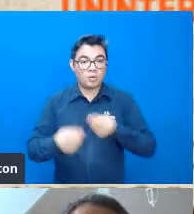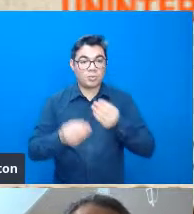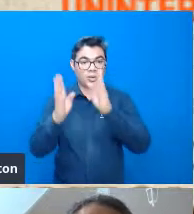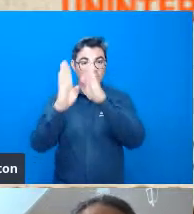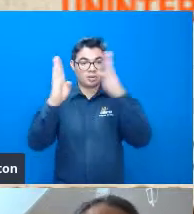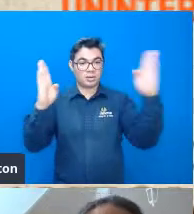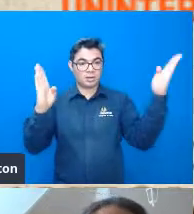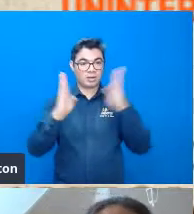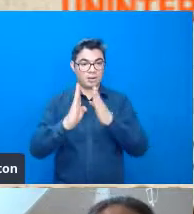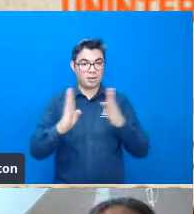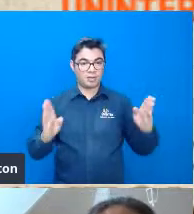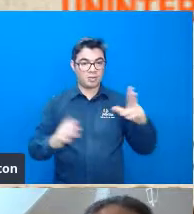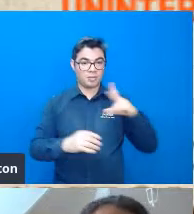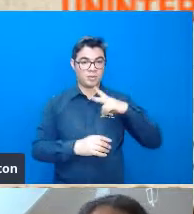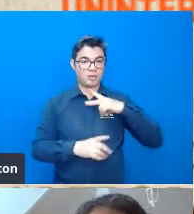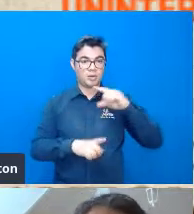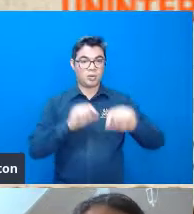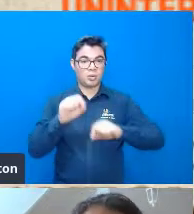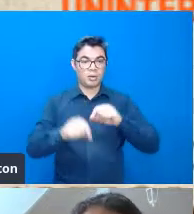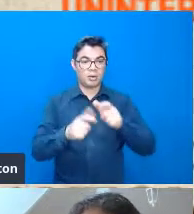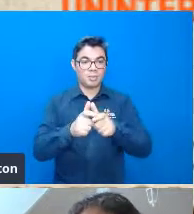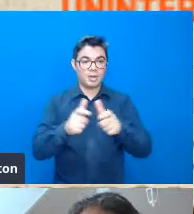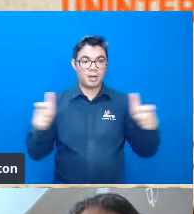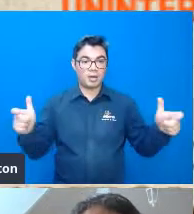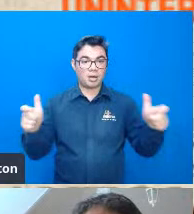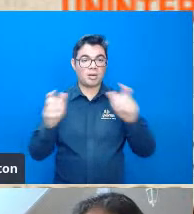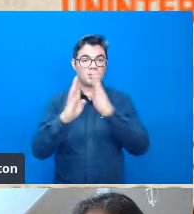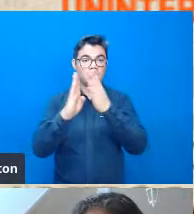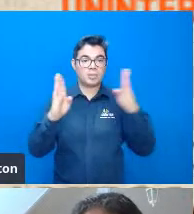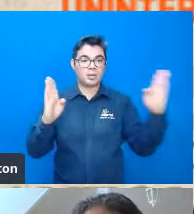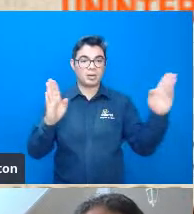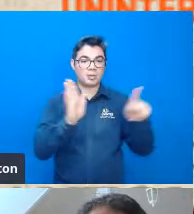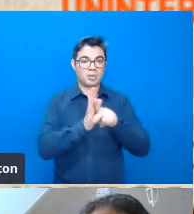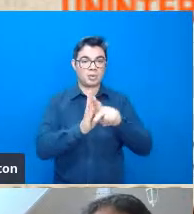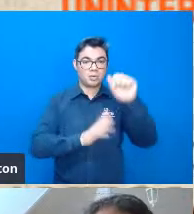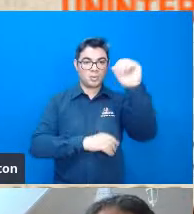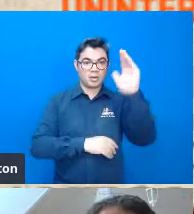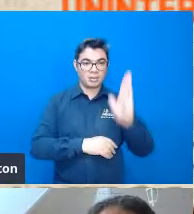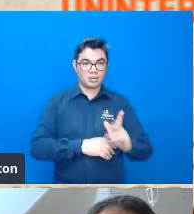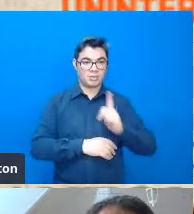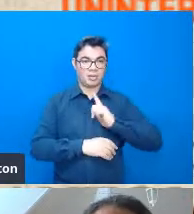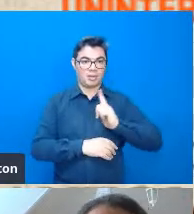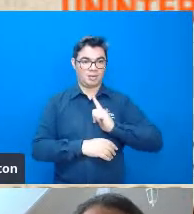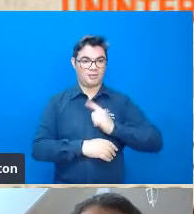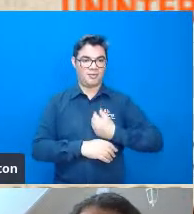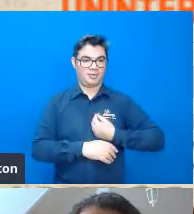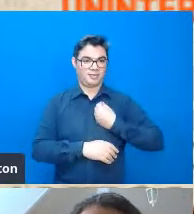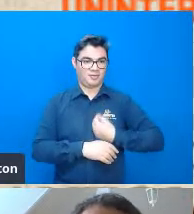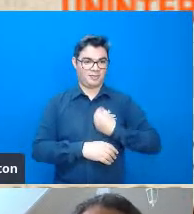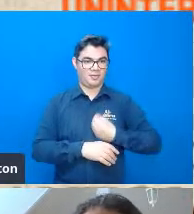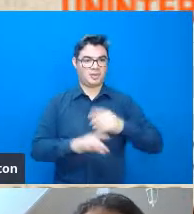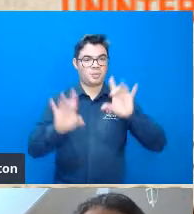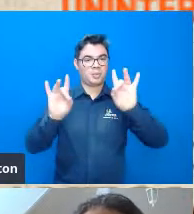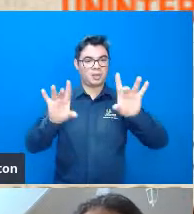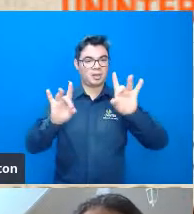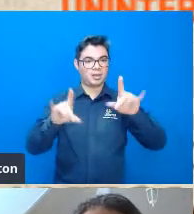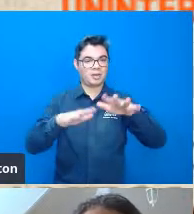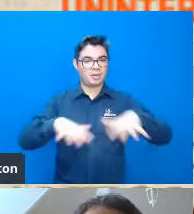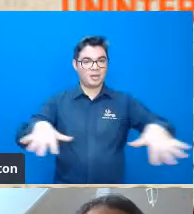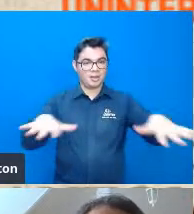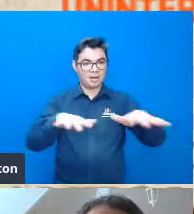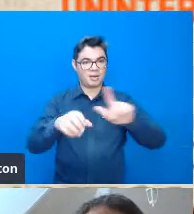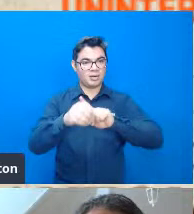pessoal tornou-se uma das maiores bibliotecas do Brasil em especial na área de